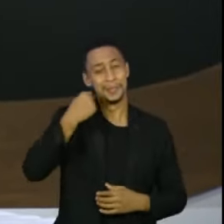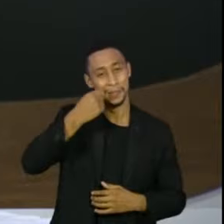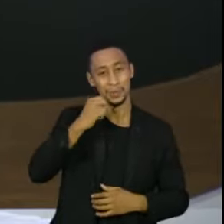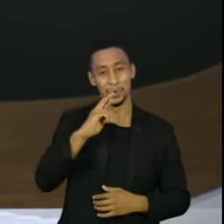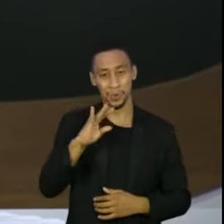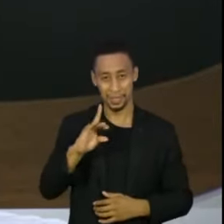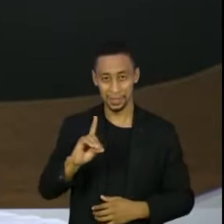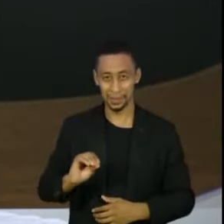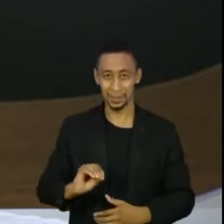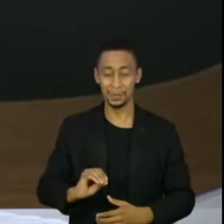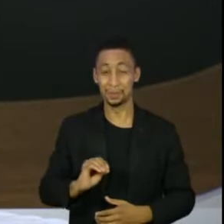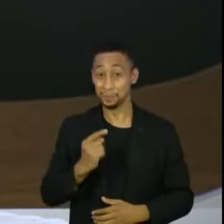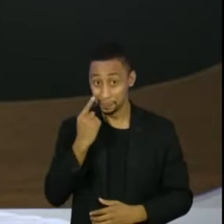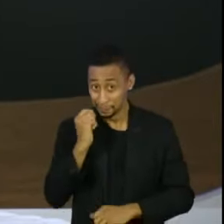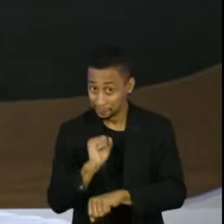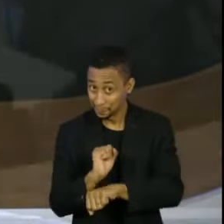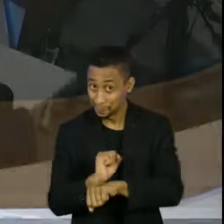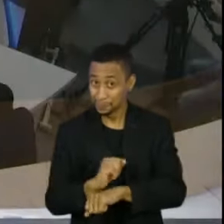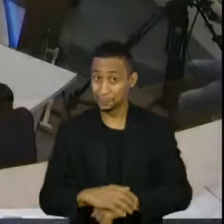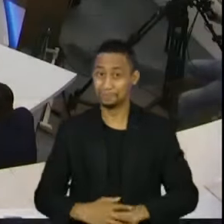Rodrigo Pacheco. Não sai daí.